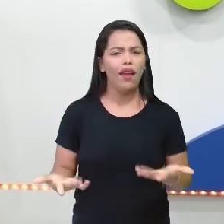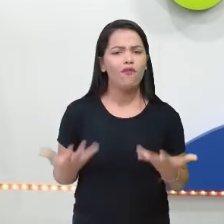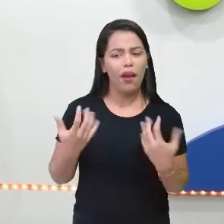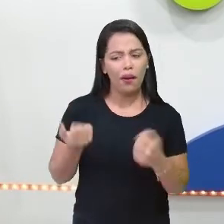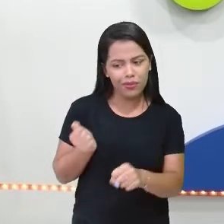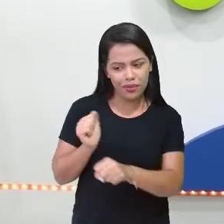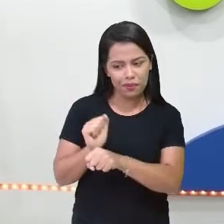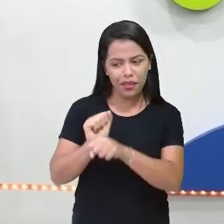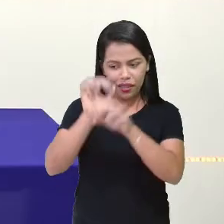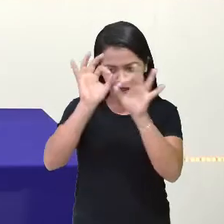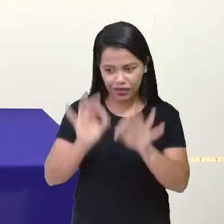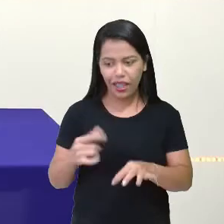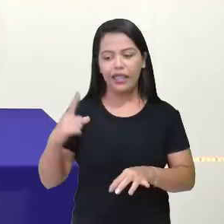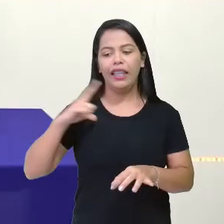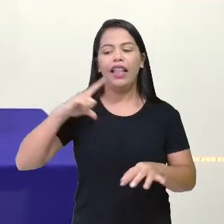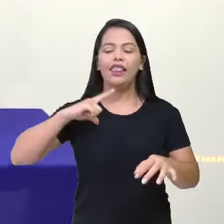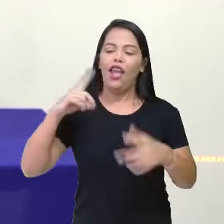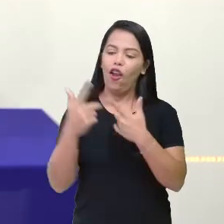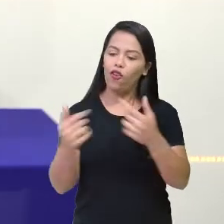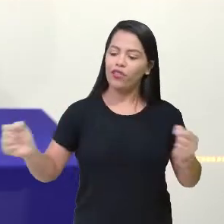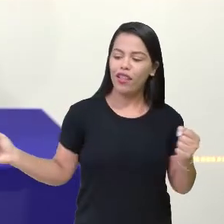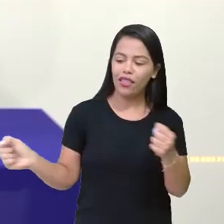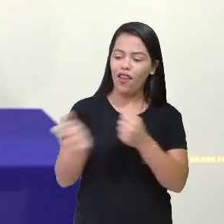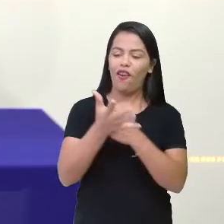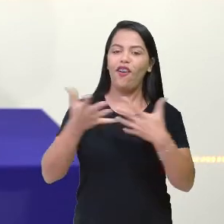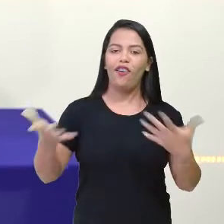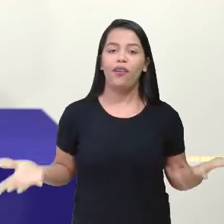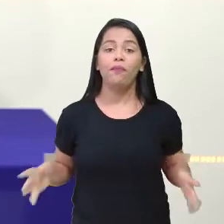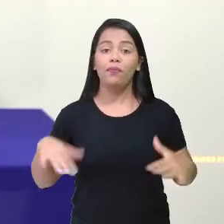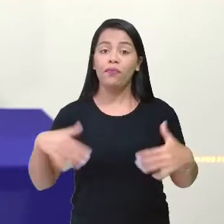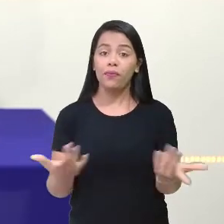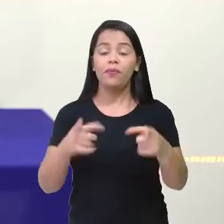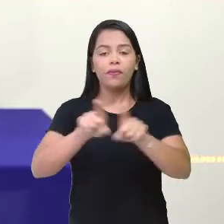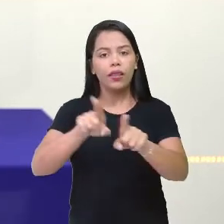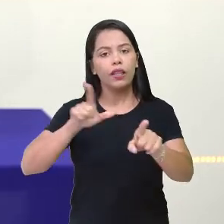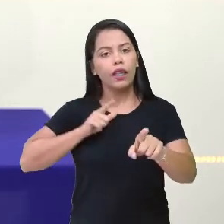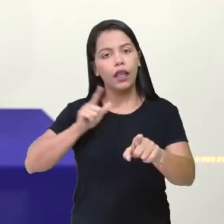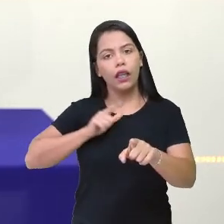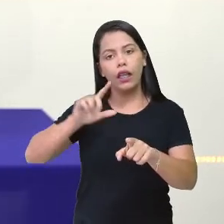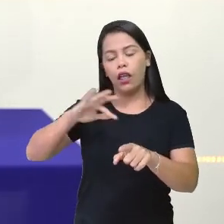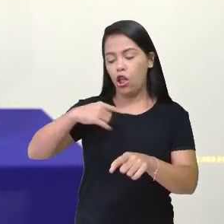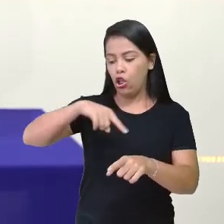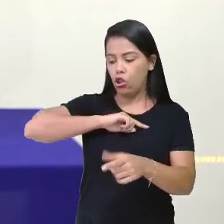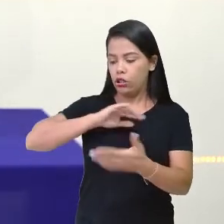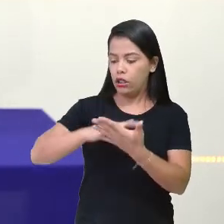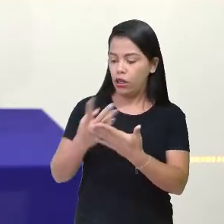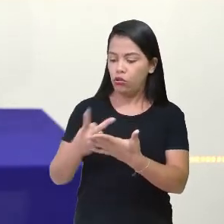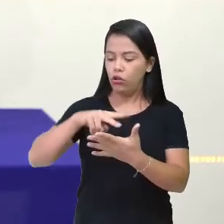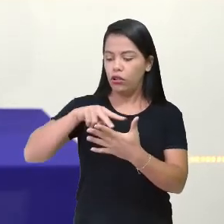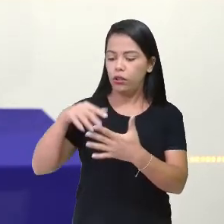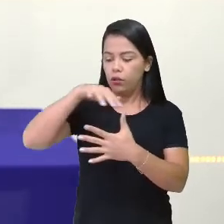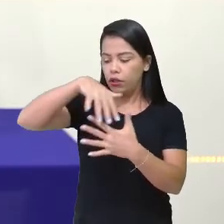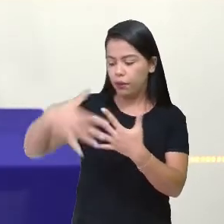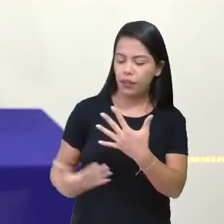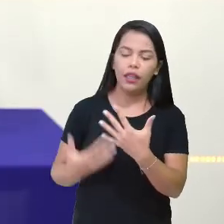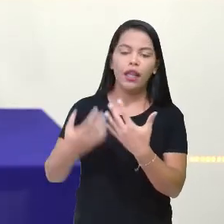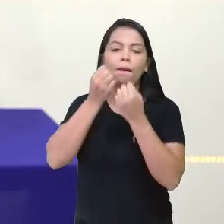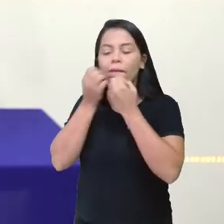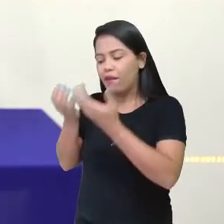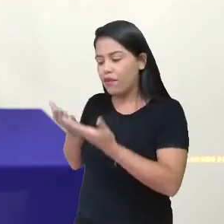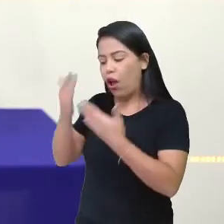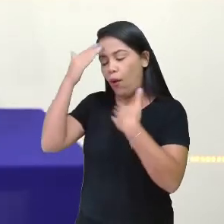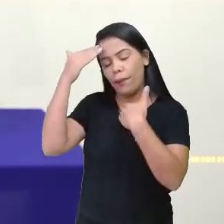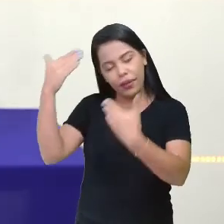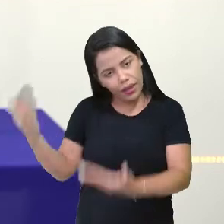aguardar, vamos aguardar que vem novidade por aí. E também nós estamos aqui com a nossa intérprete de Libras, que é a Laysa. Laysa, muito